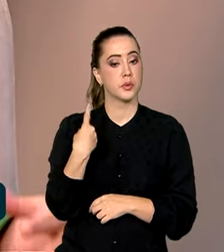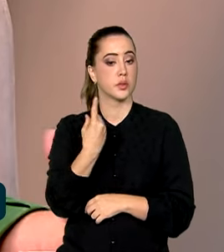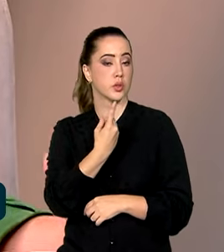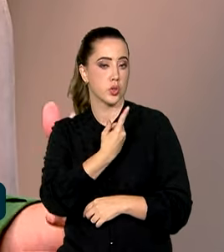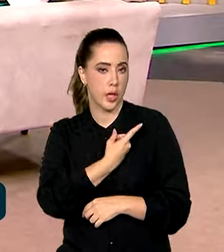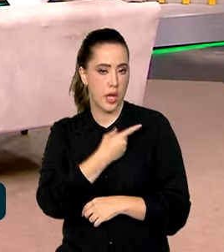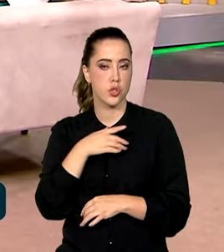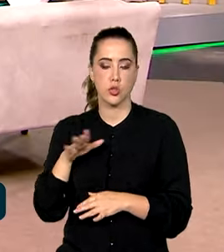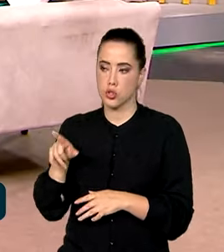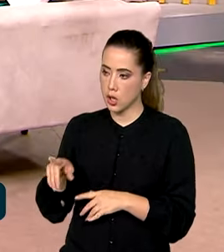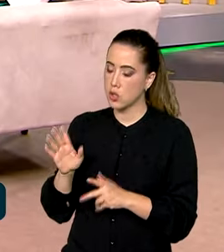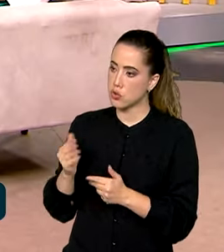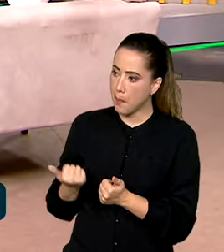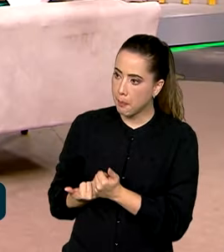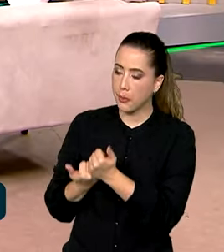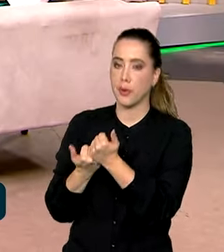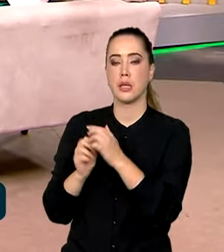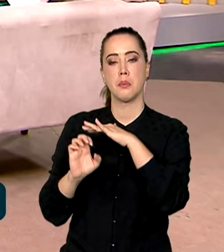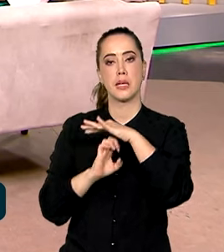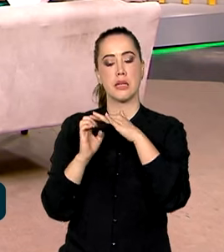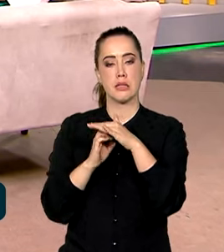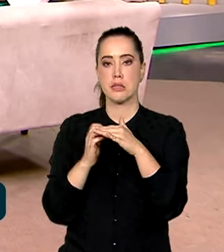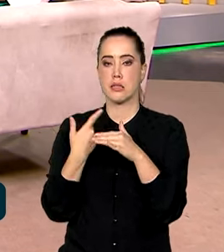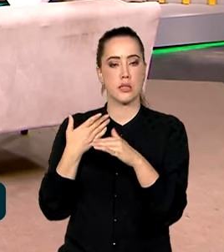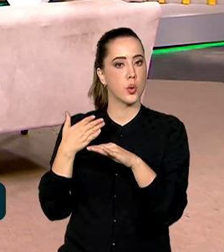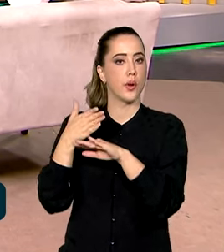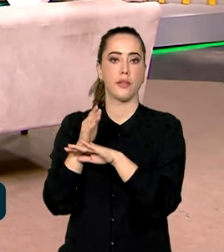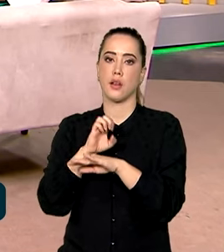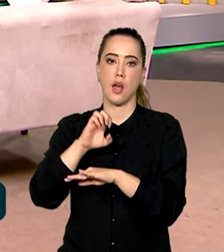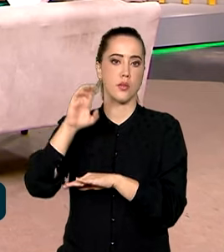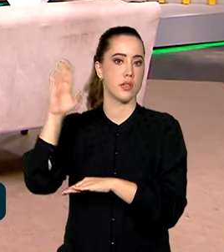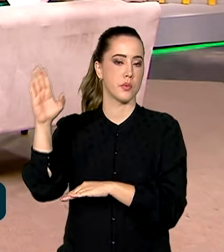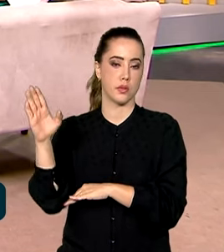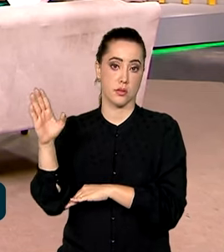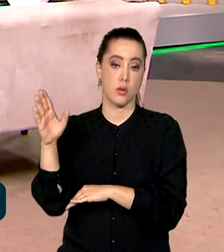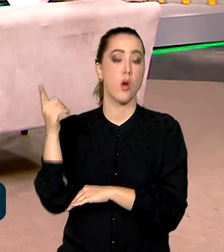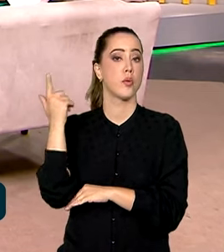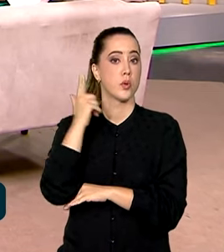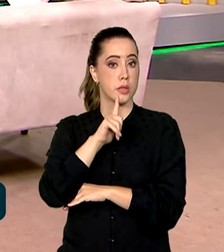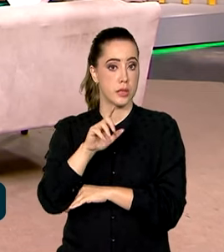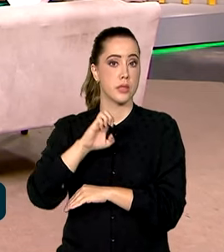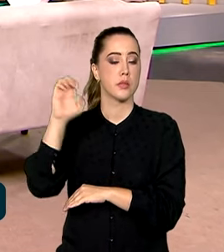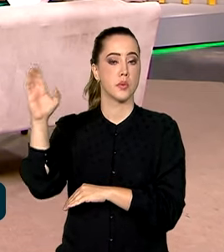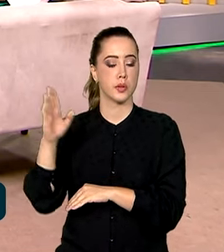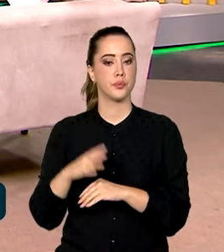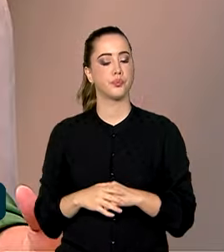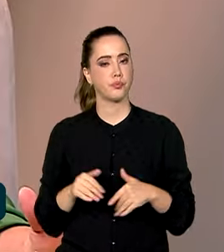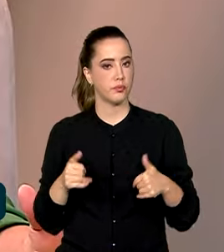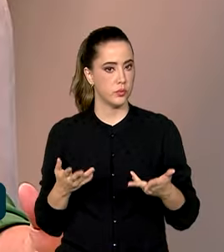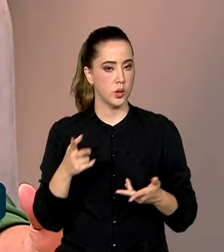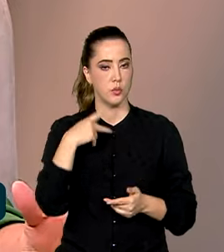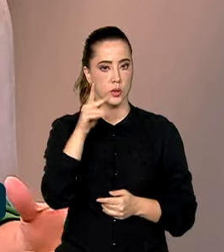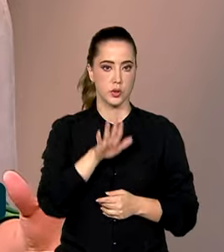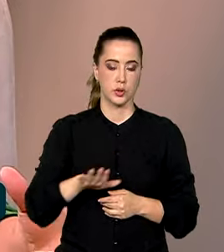gente ajude empresas que, enfim, ainda não estão no circuito do comércio exterior a chegarem no mercado externo. E para isso, a